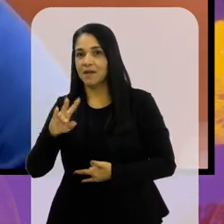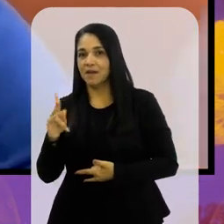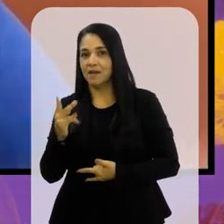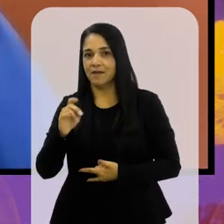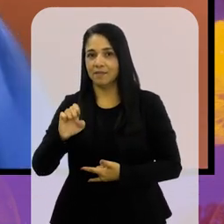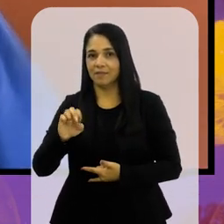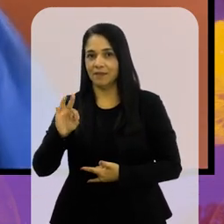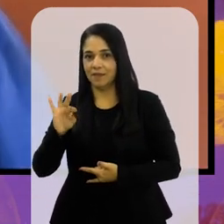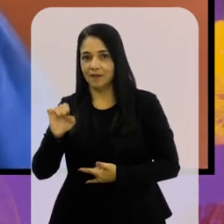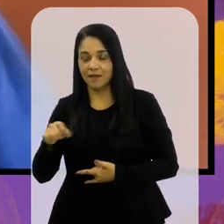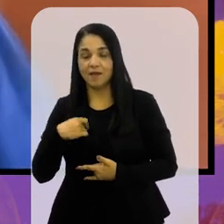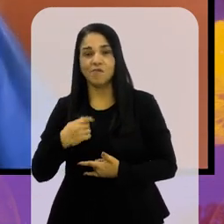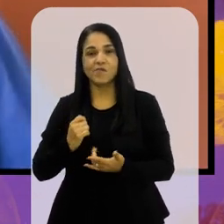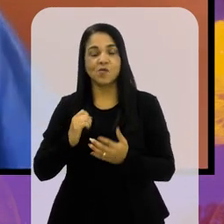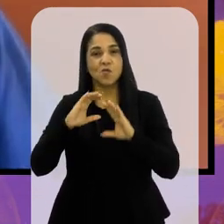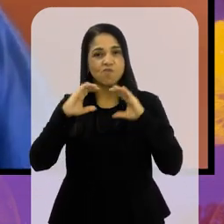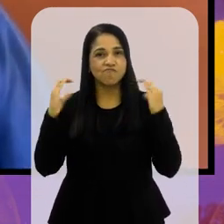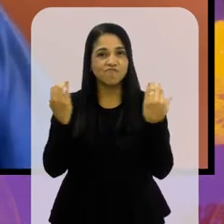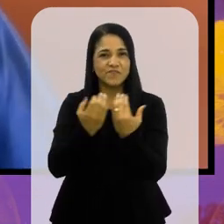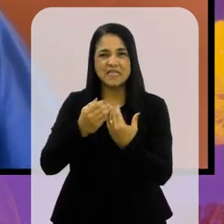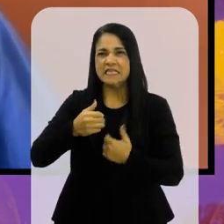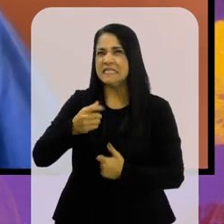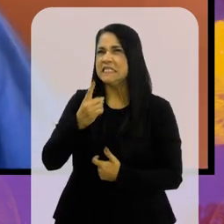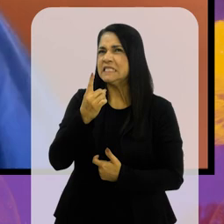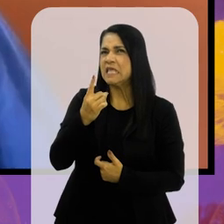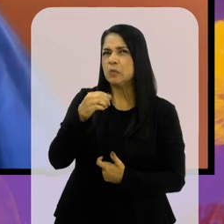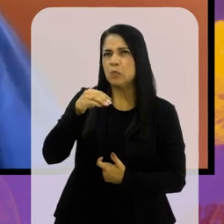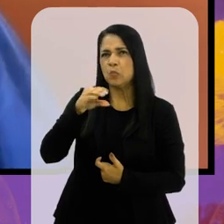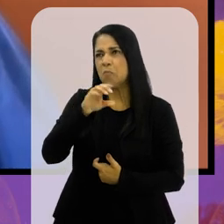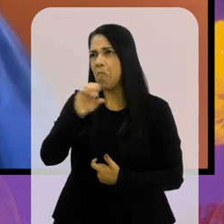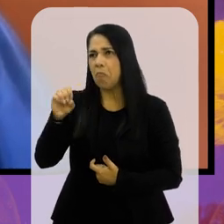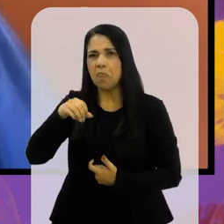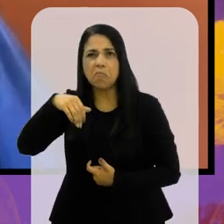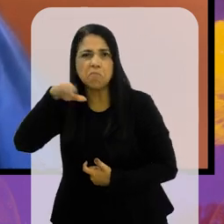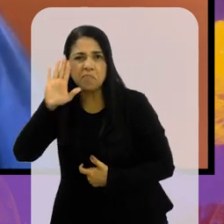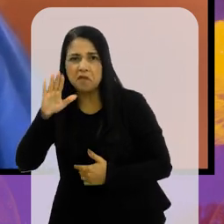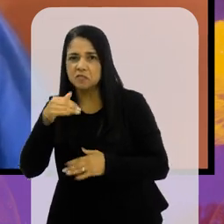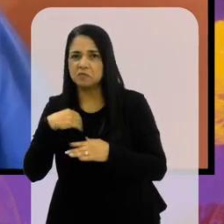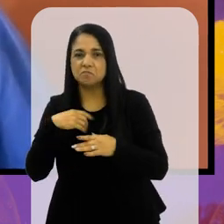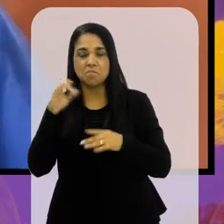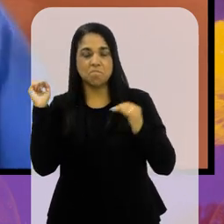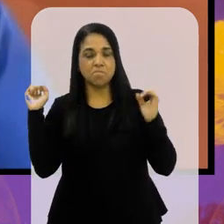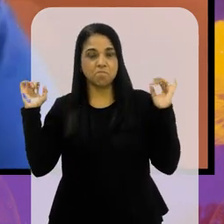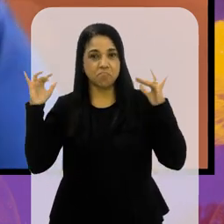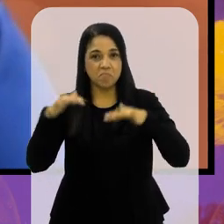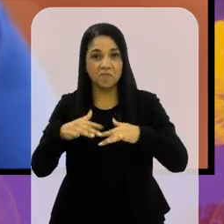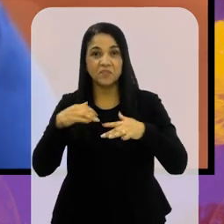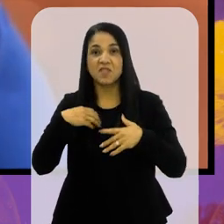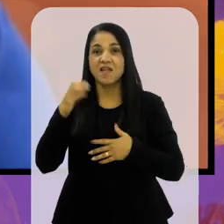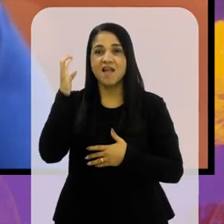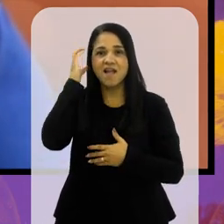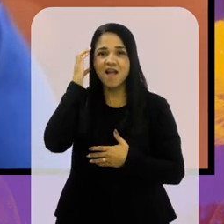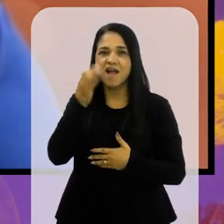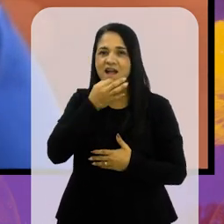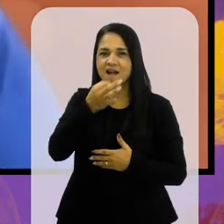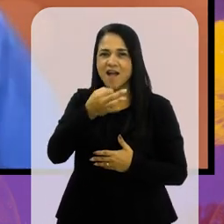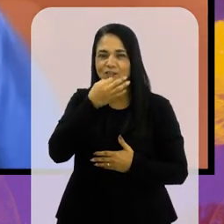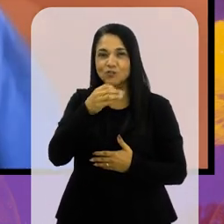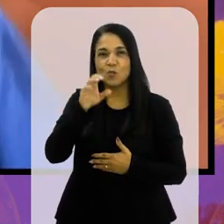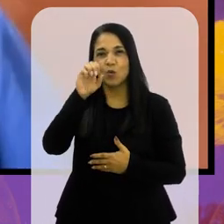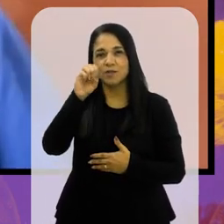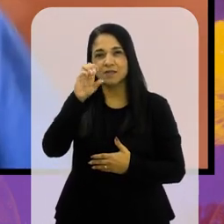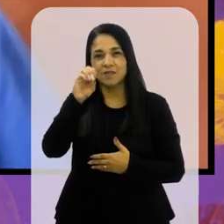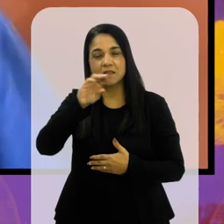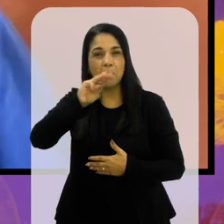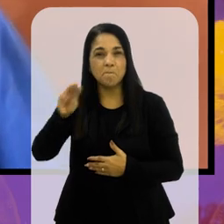comprava o seu ingresso e o Maracanã tinha cento e tantas mil pessoas. Nós fazíamos transmissões no